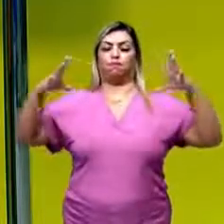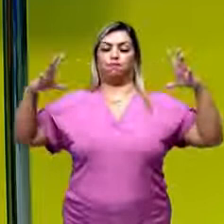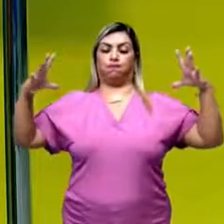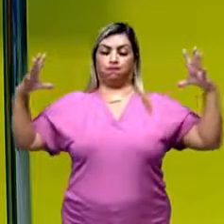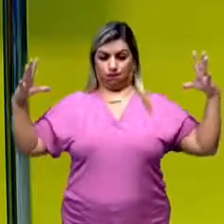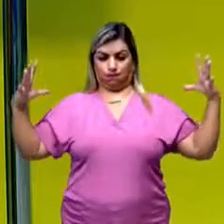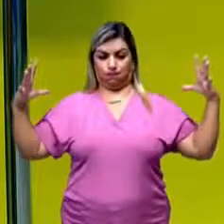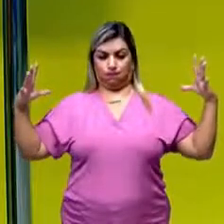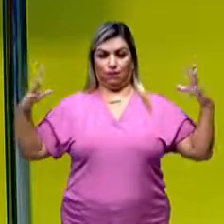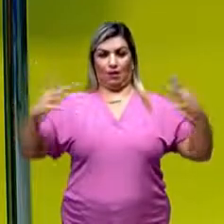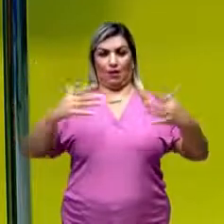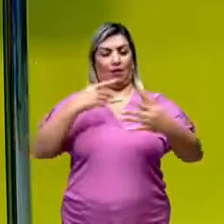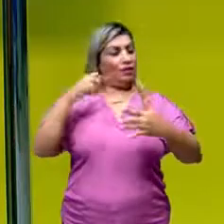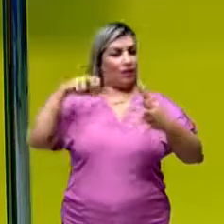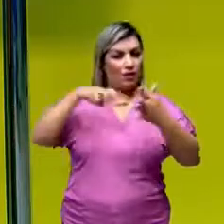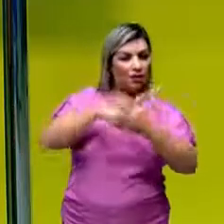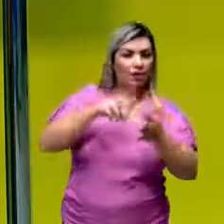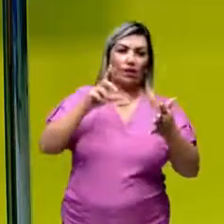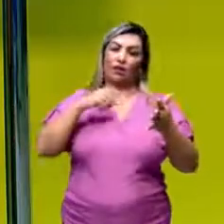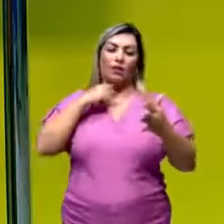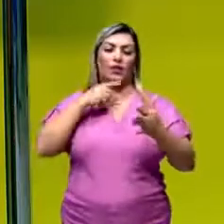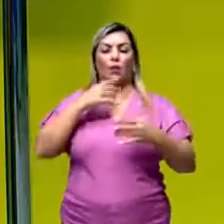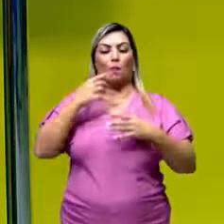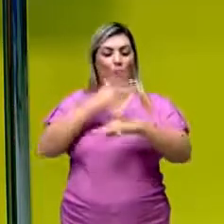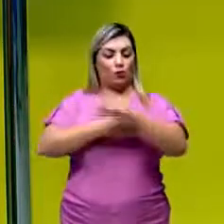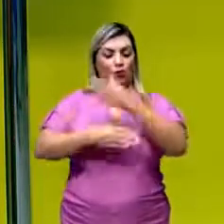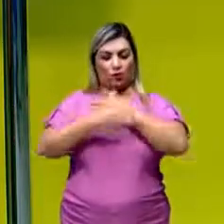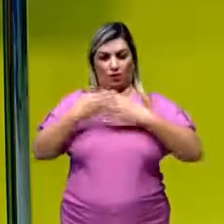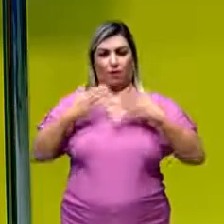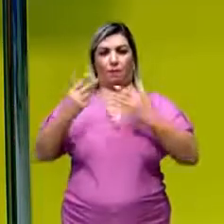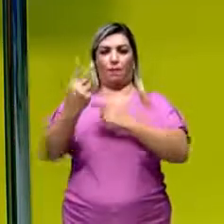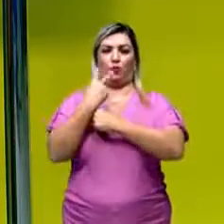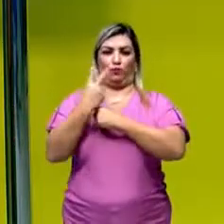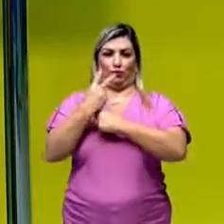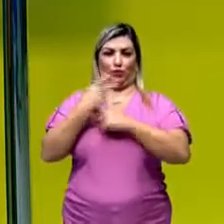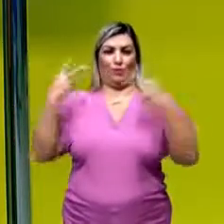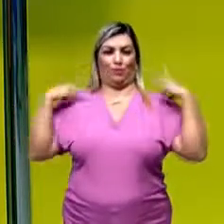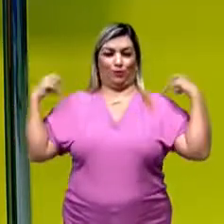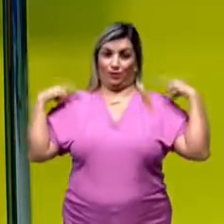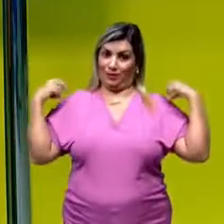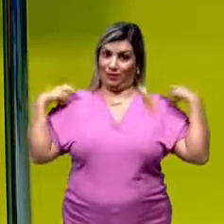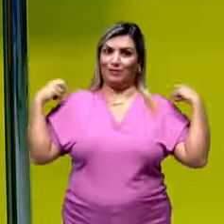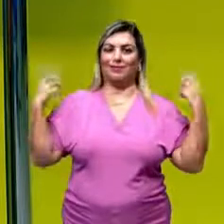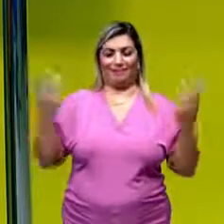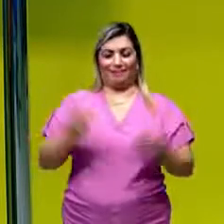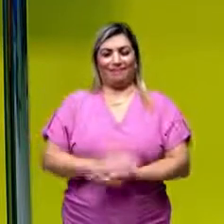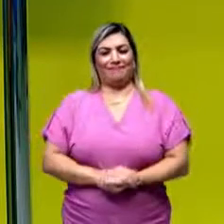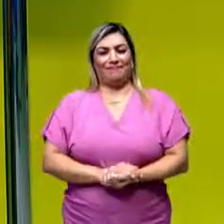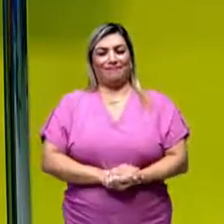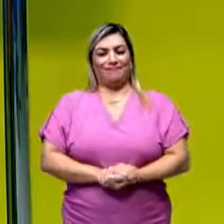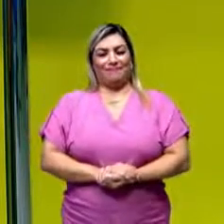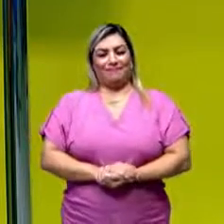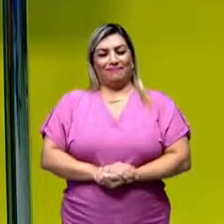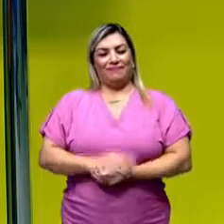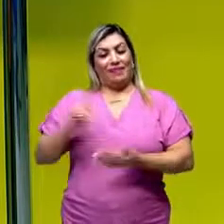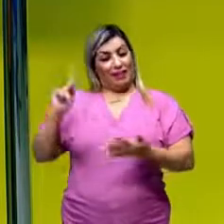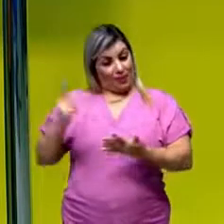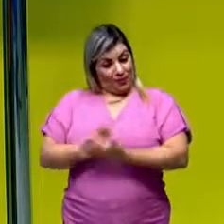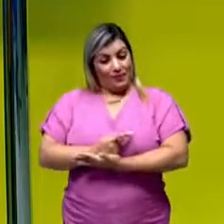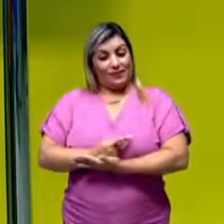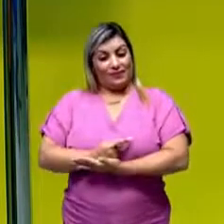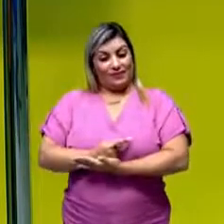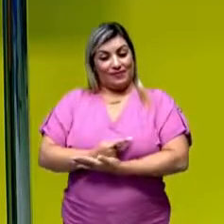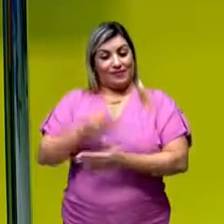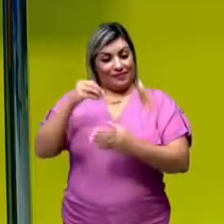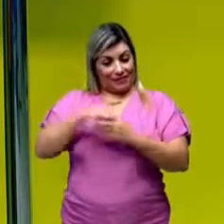e inflando cada vez mais essa bolsa e protegendo o motorista aí de grandes lesões. É isso que acontece